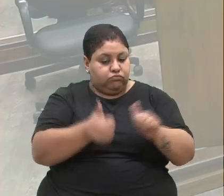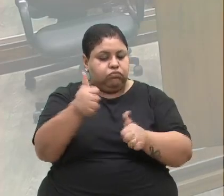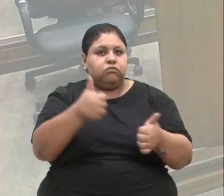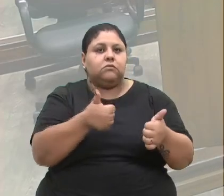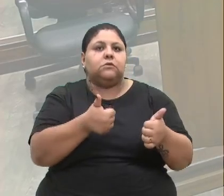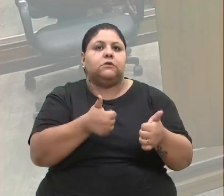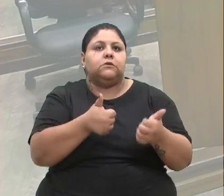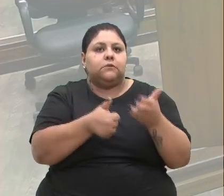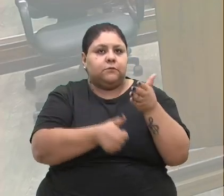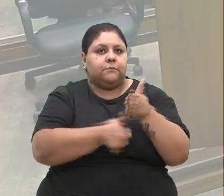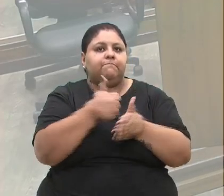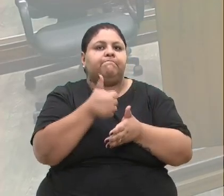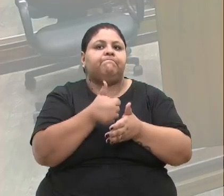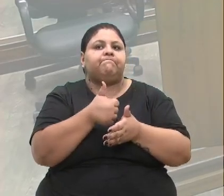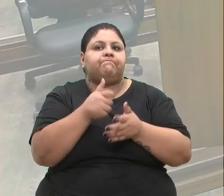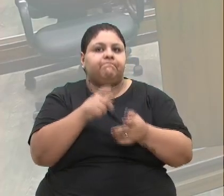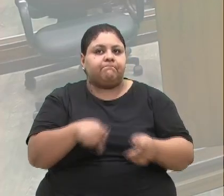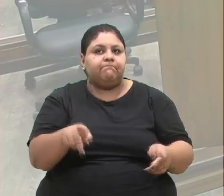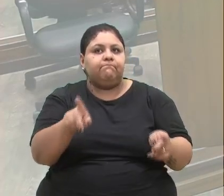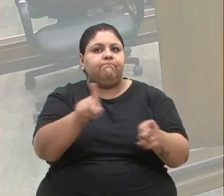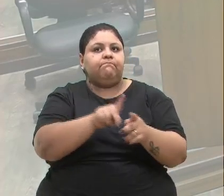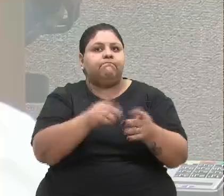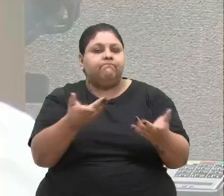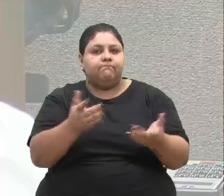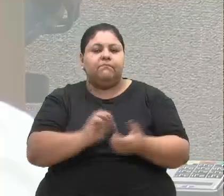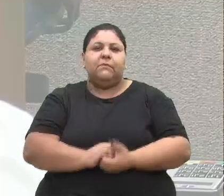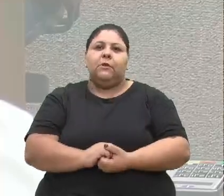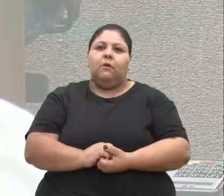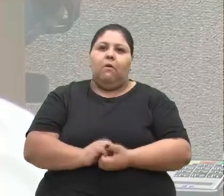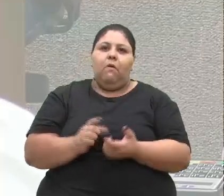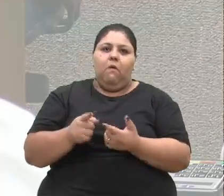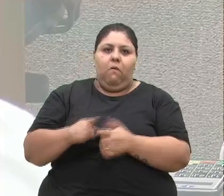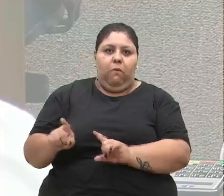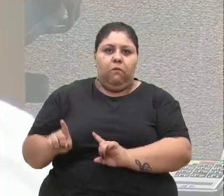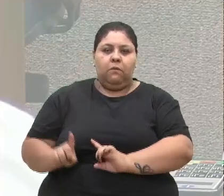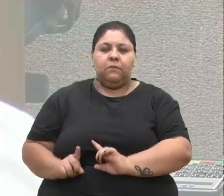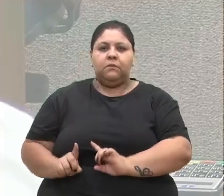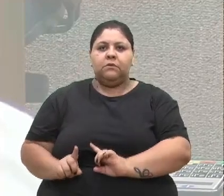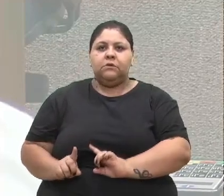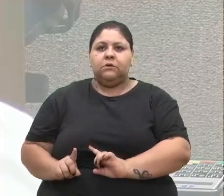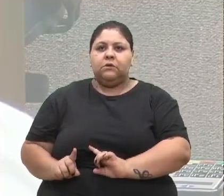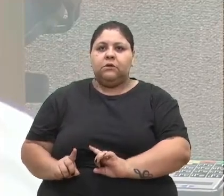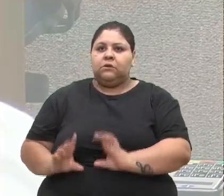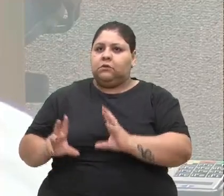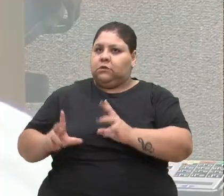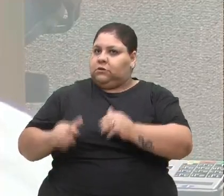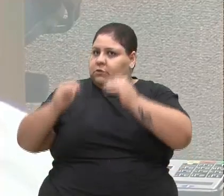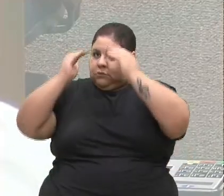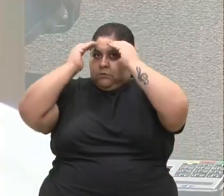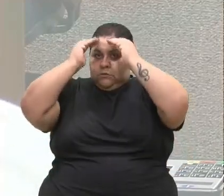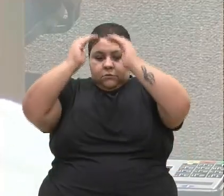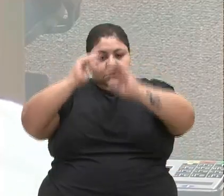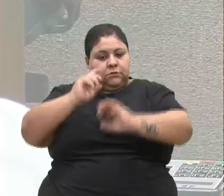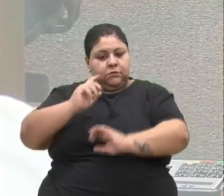pela melhoria para a nossa população. Mas, com todo respeito, vereador Zanquin,